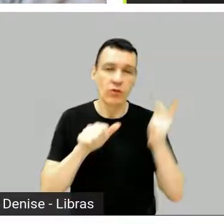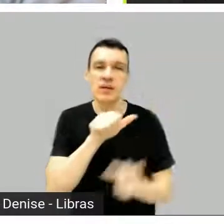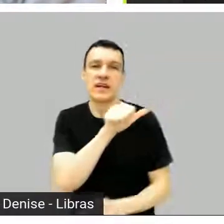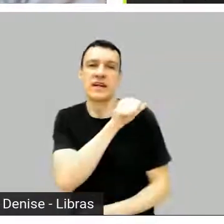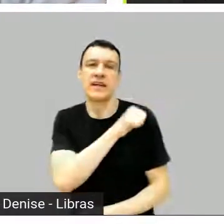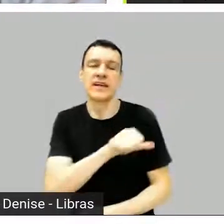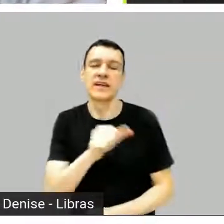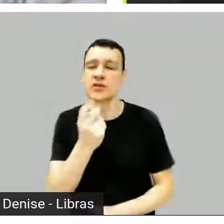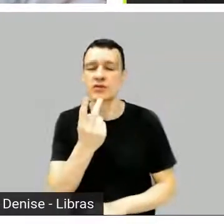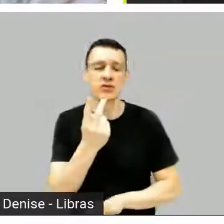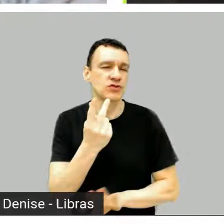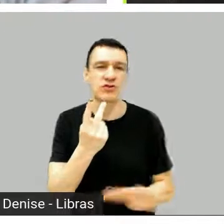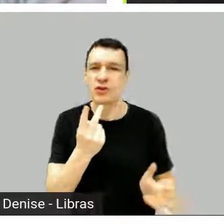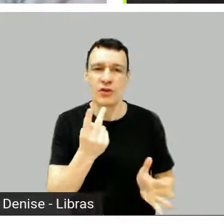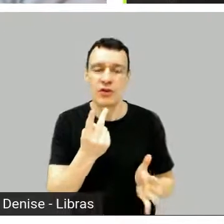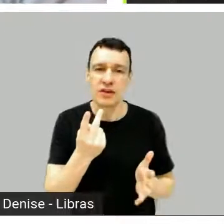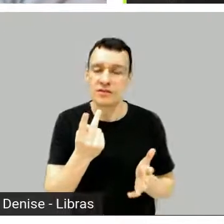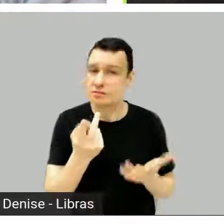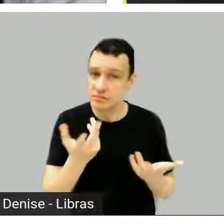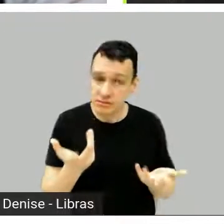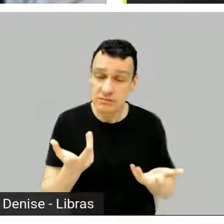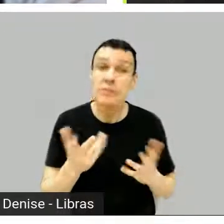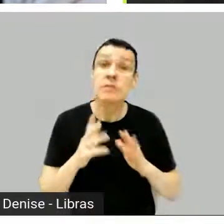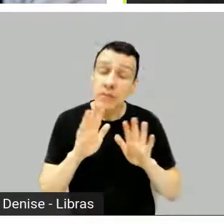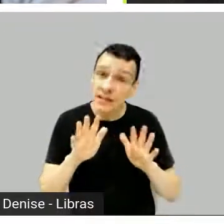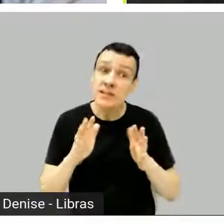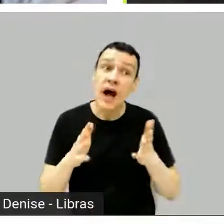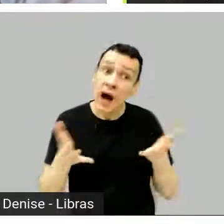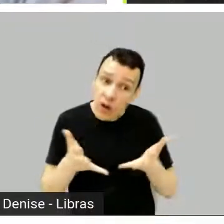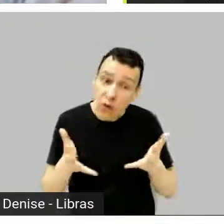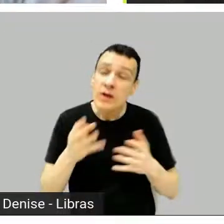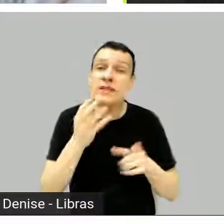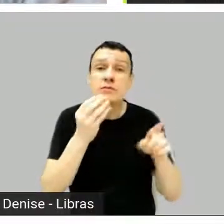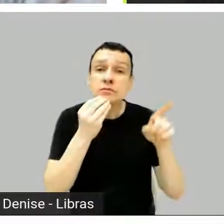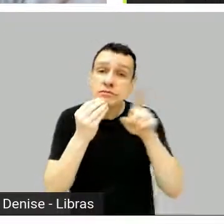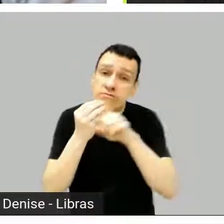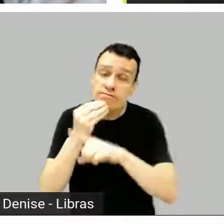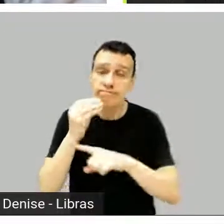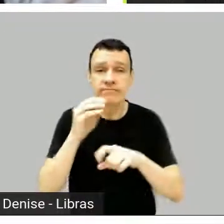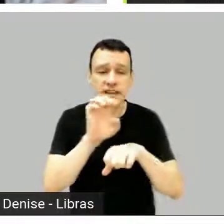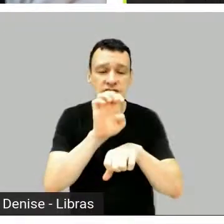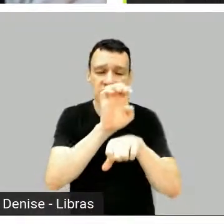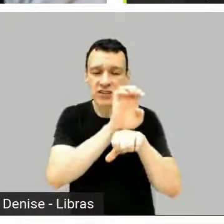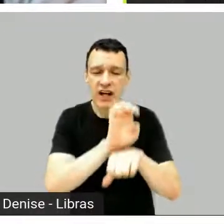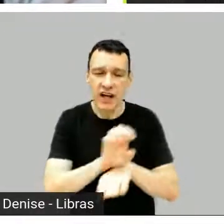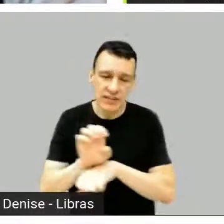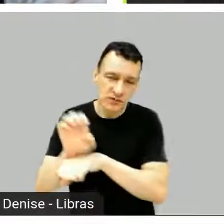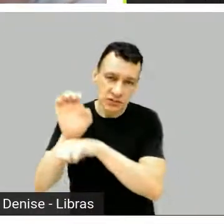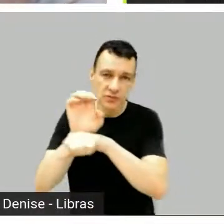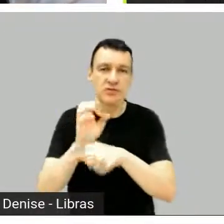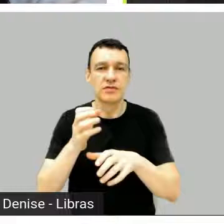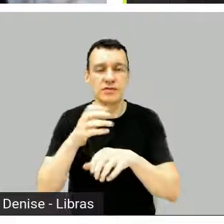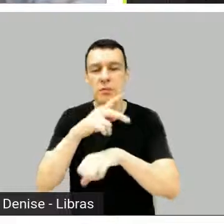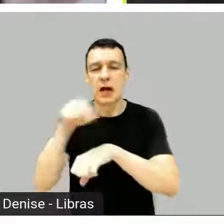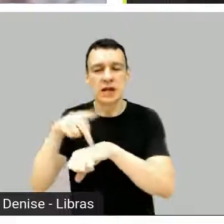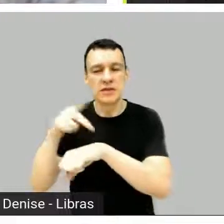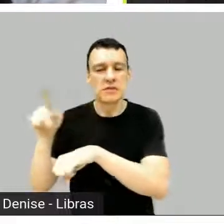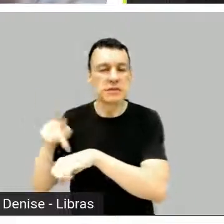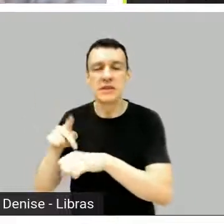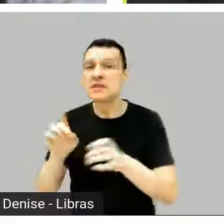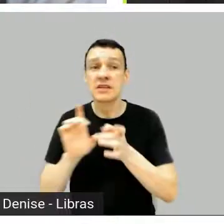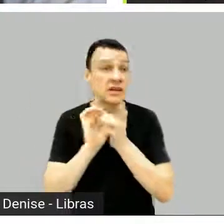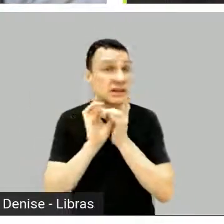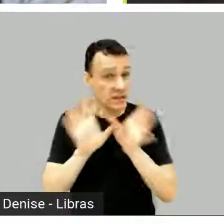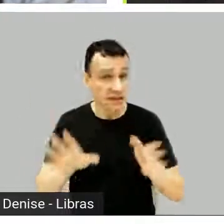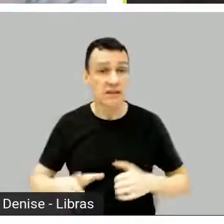Nos cursos, eu tenho visto, assim, gente do Brasil inteiro, gente de fora, enfim. E é uma troca muito legal, né? É só descontar os rotaques,